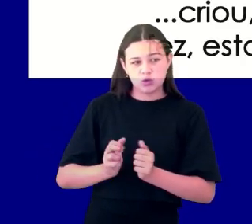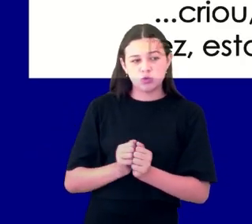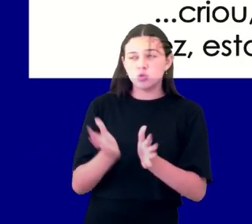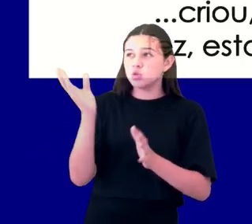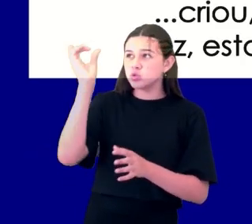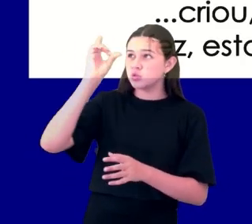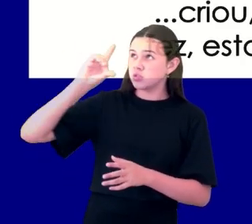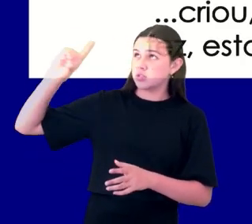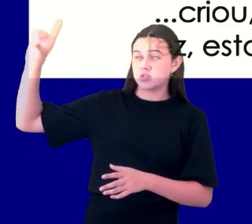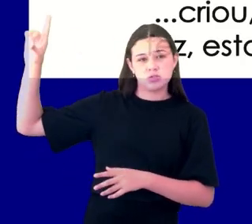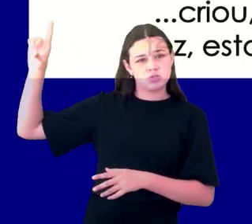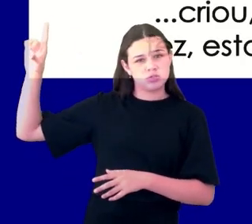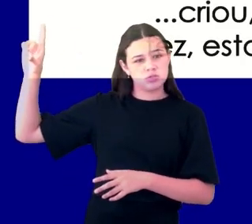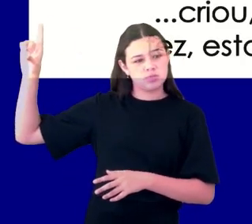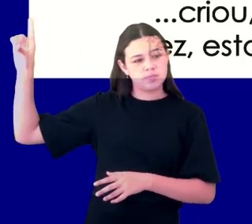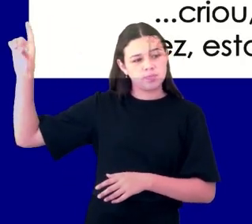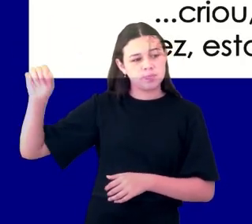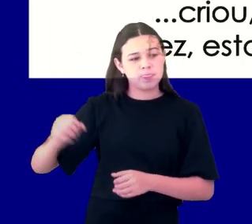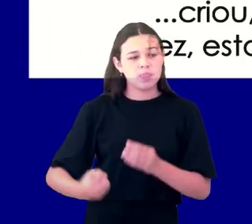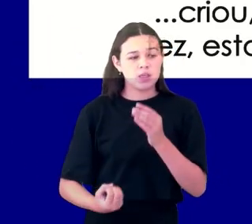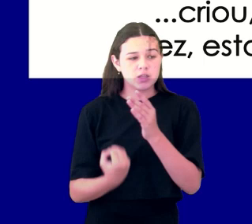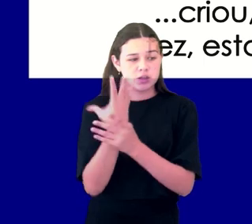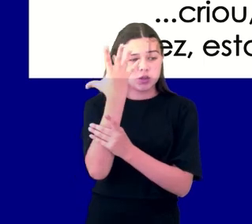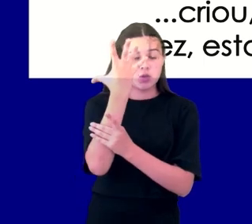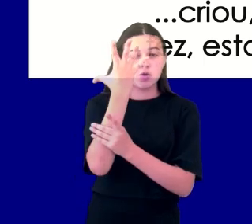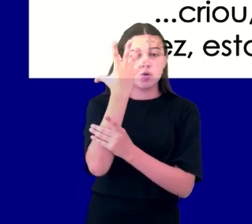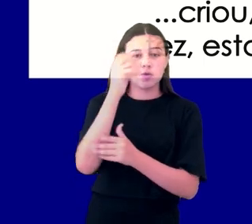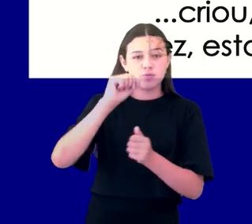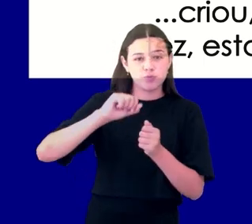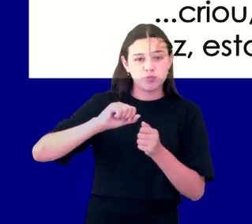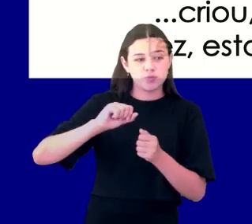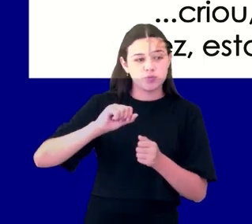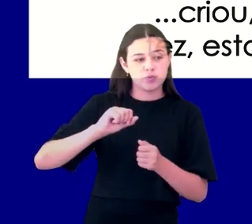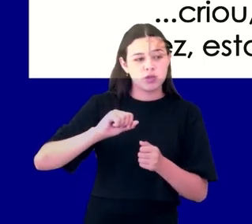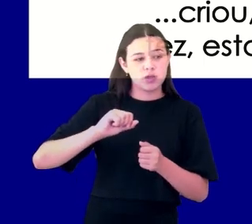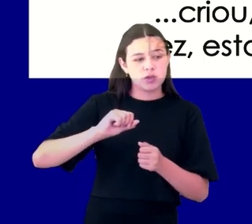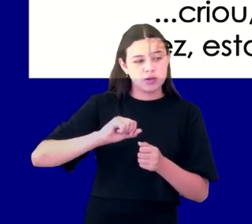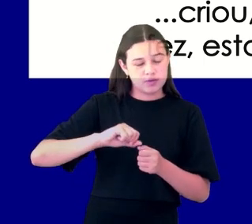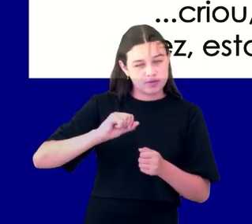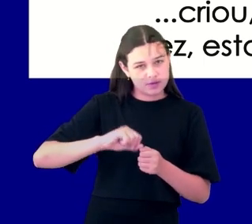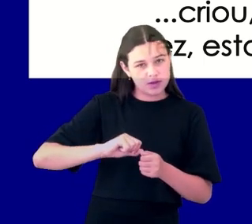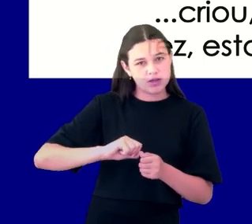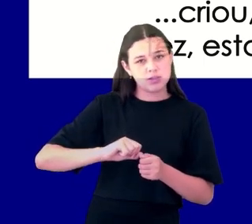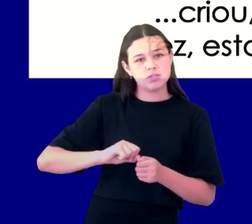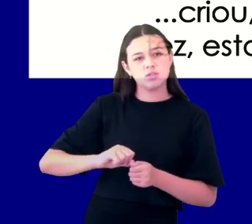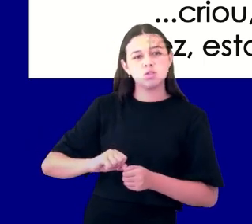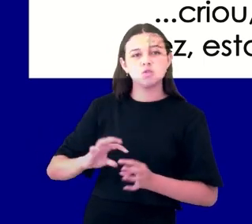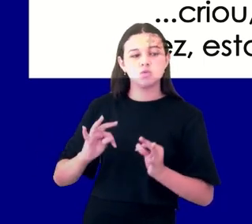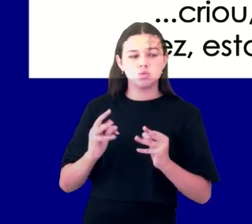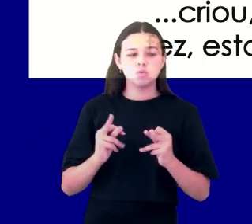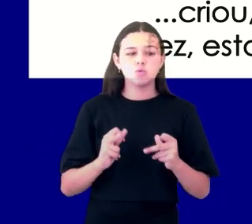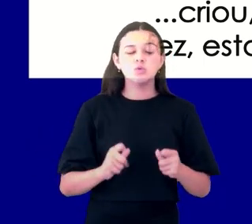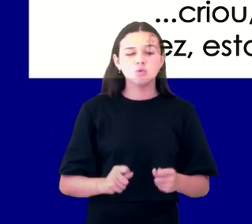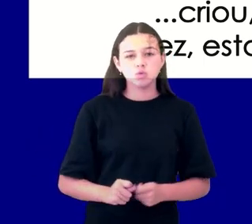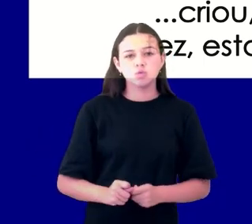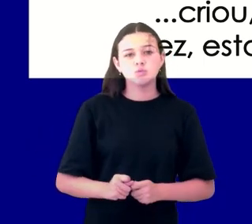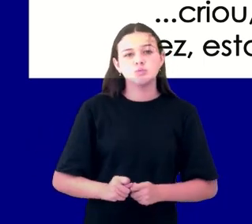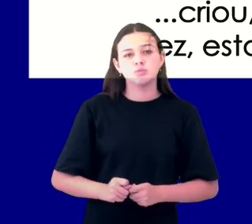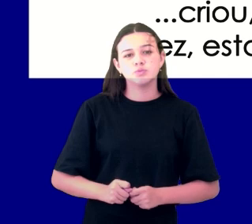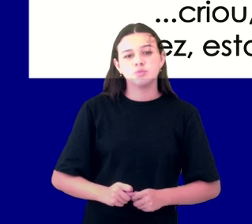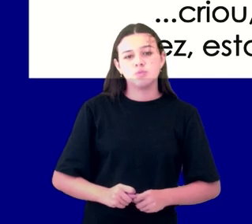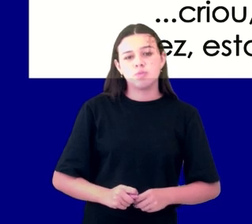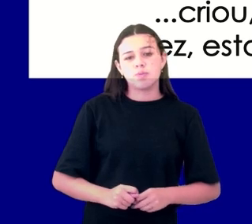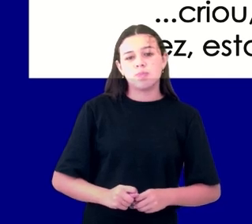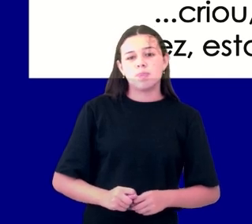estabeleceu. Portanto estabelece, ou na verdade nos ensina, que todas as ações de Deus na